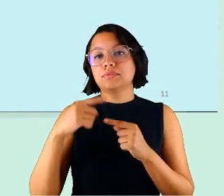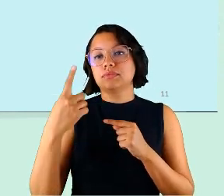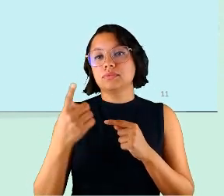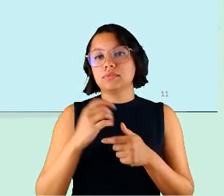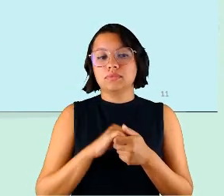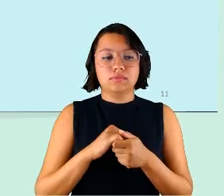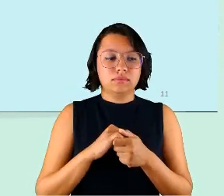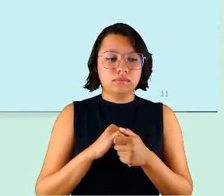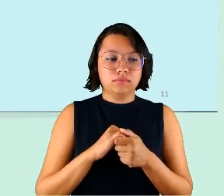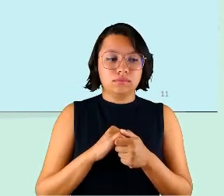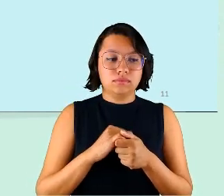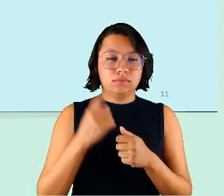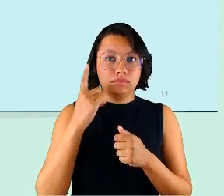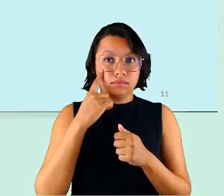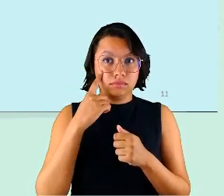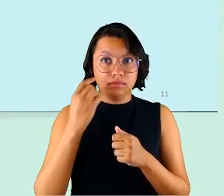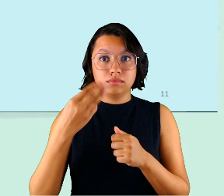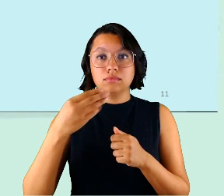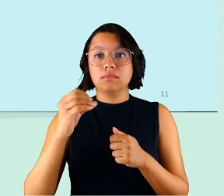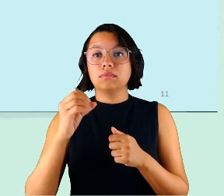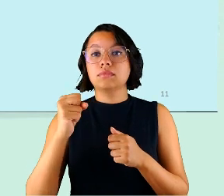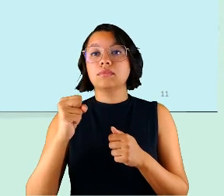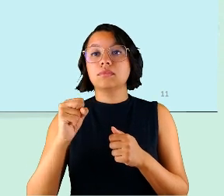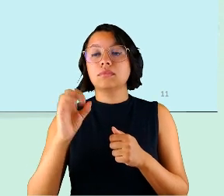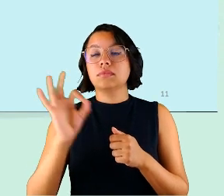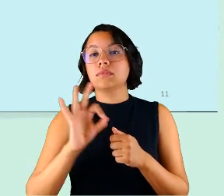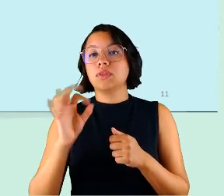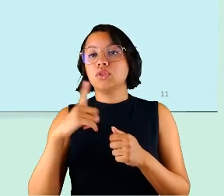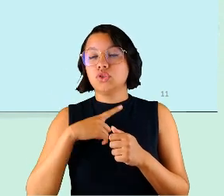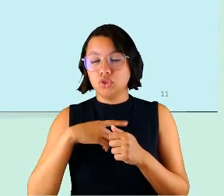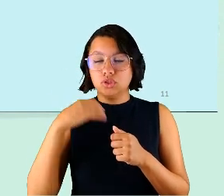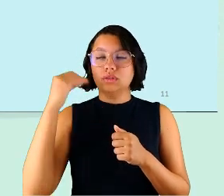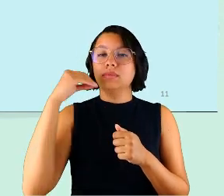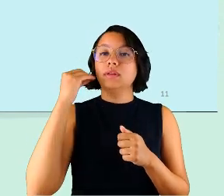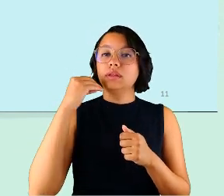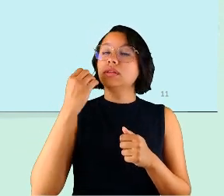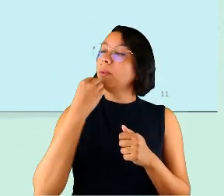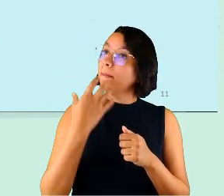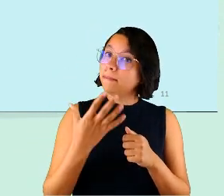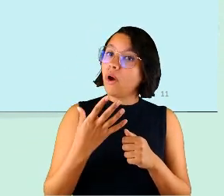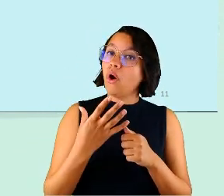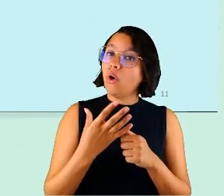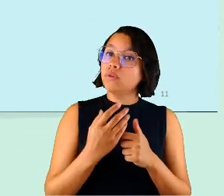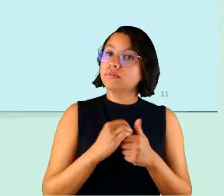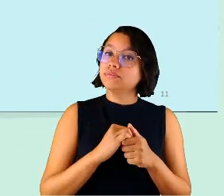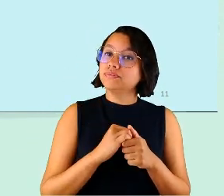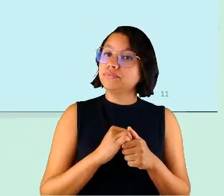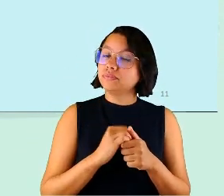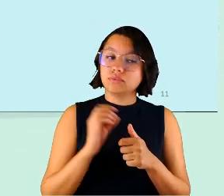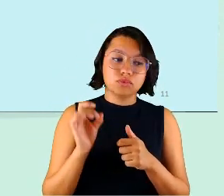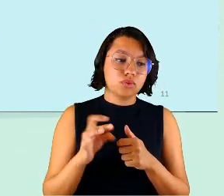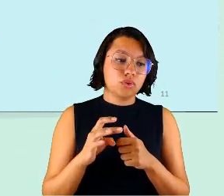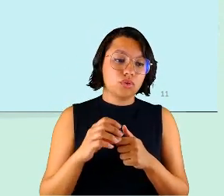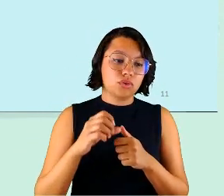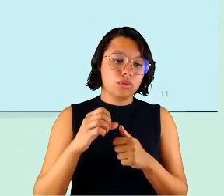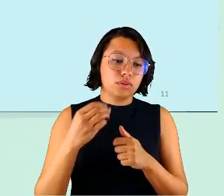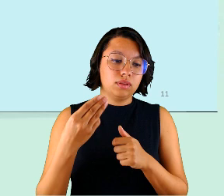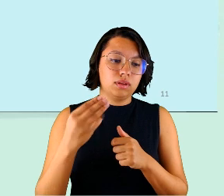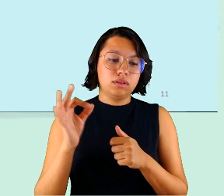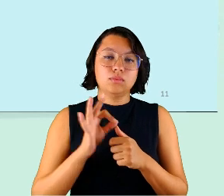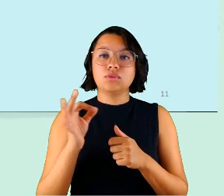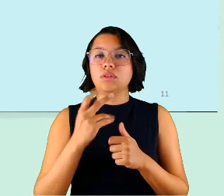depois vimos que 38% tinha experiência e ela era positiva e somente 3